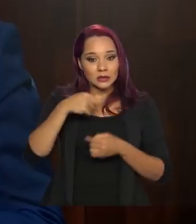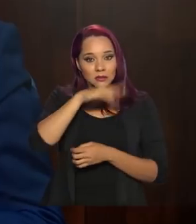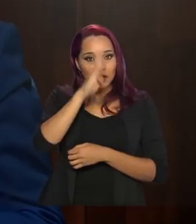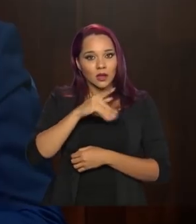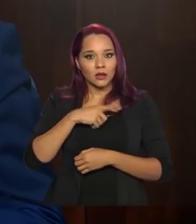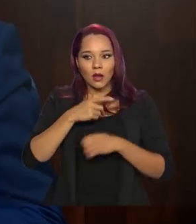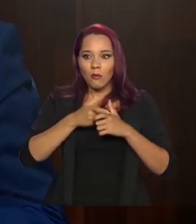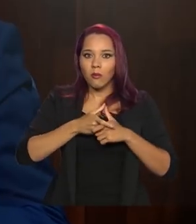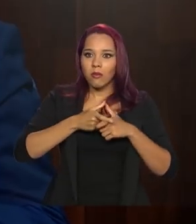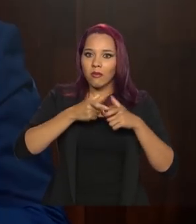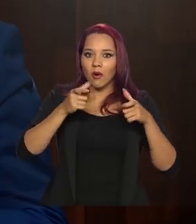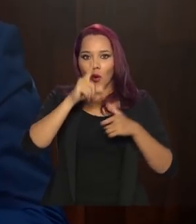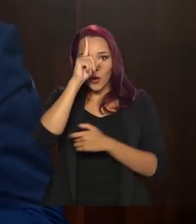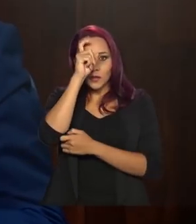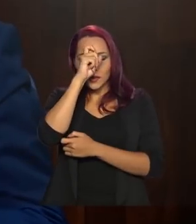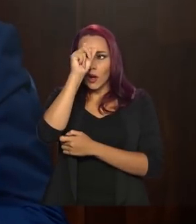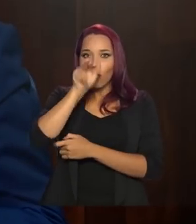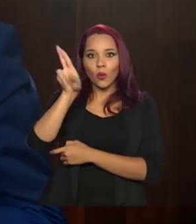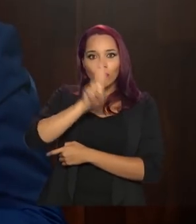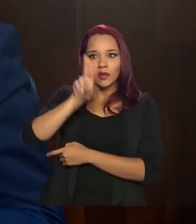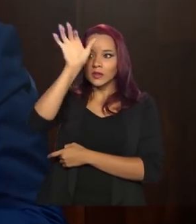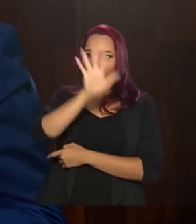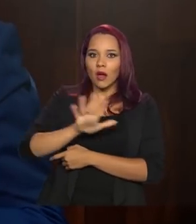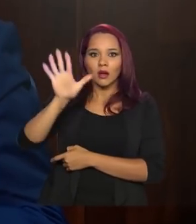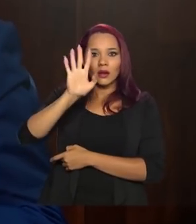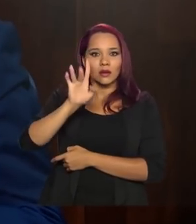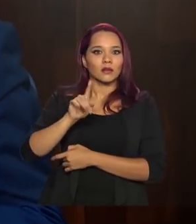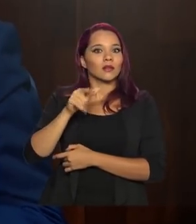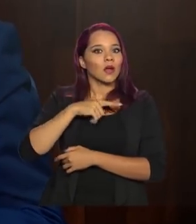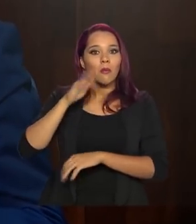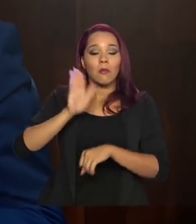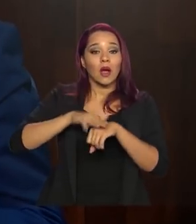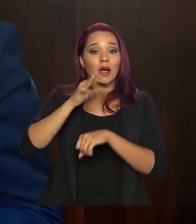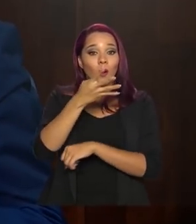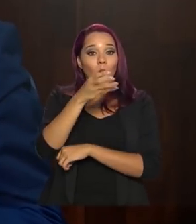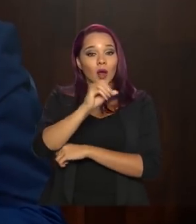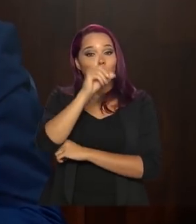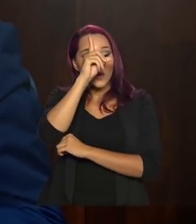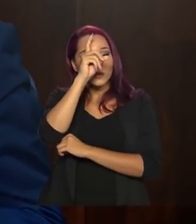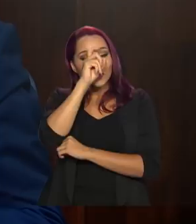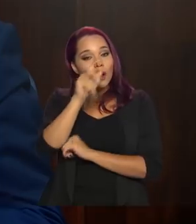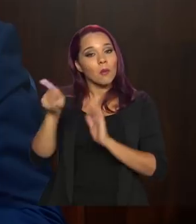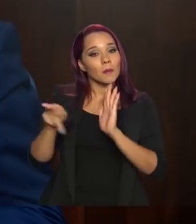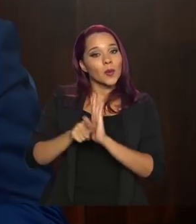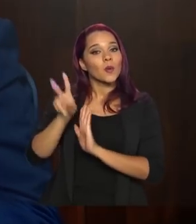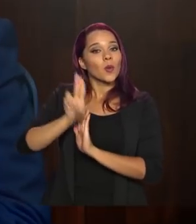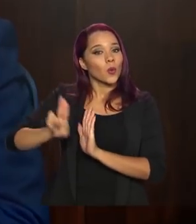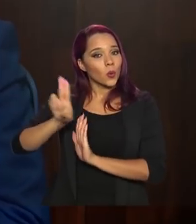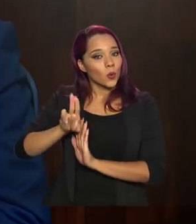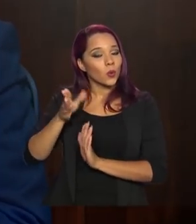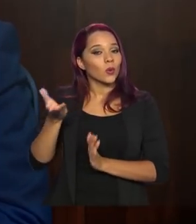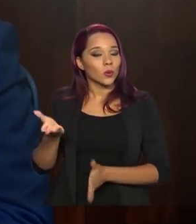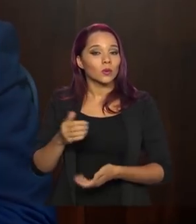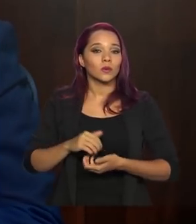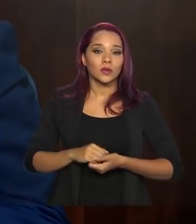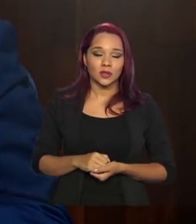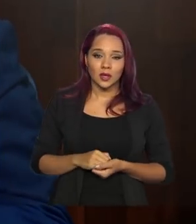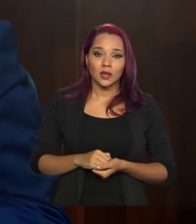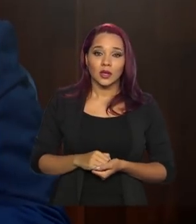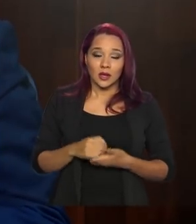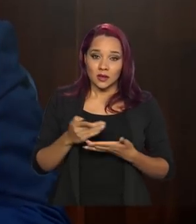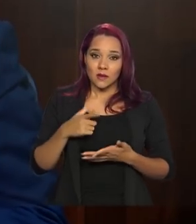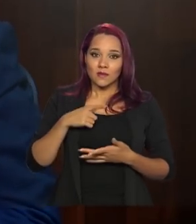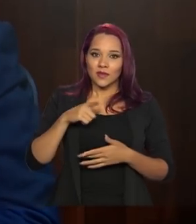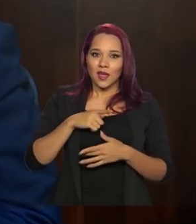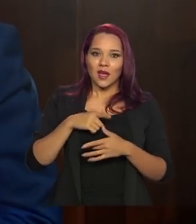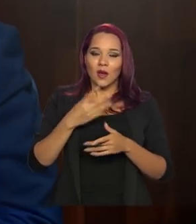hospitais do Brasil, a rede de hospitais universitários, chama Ibser, são 40 hospitais universitários. Nós reforçamos